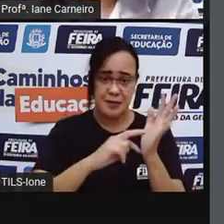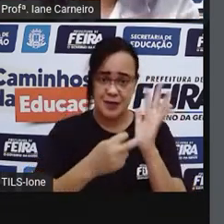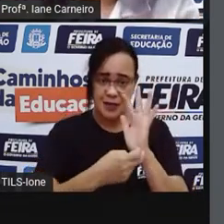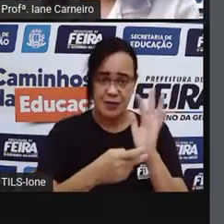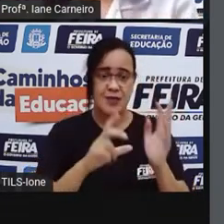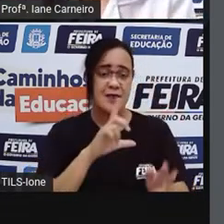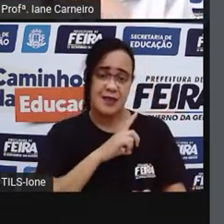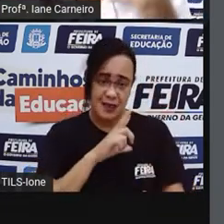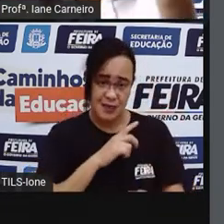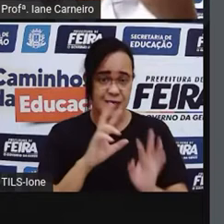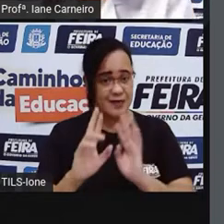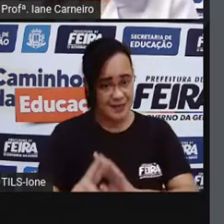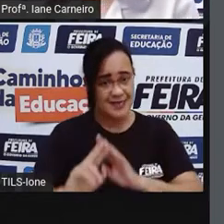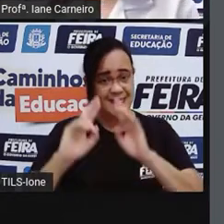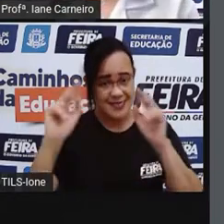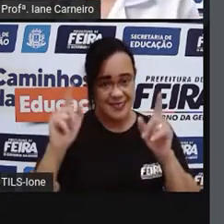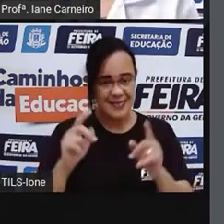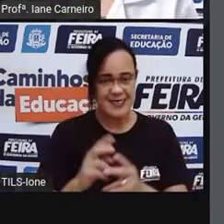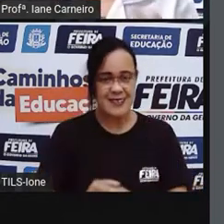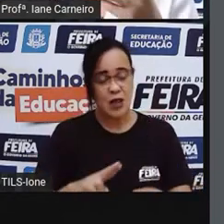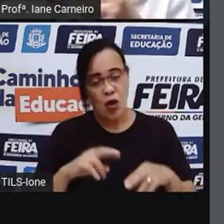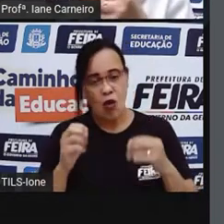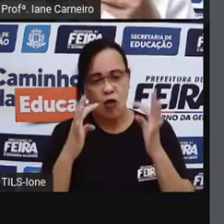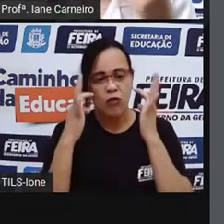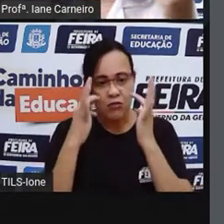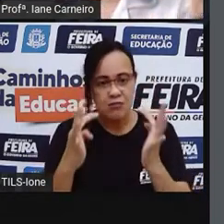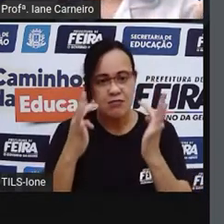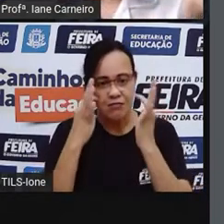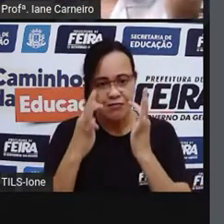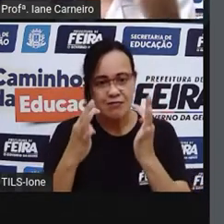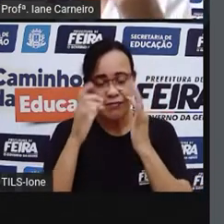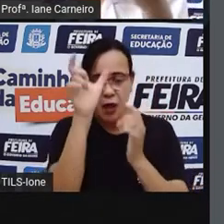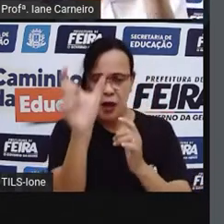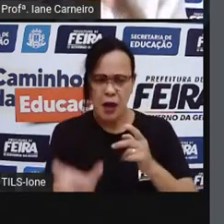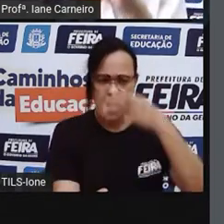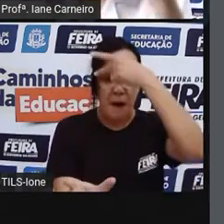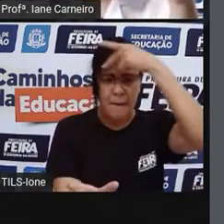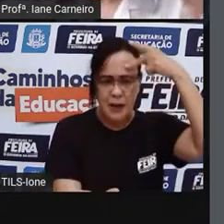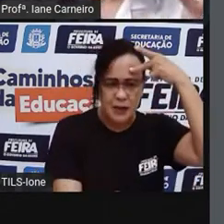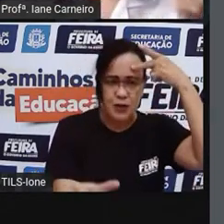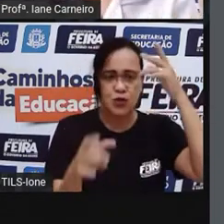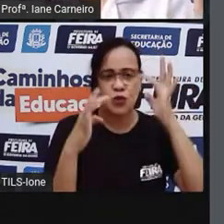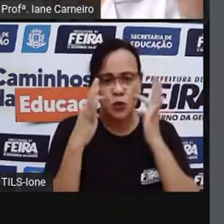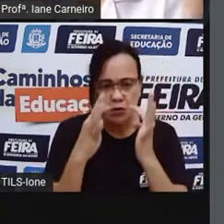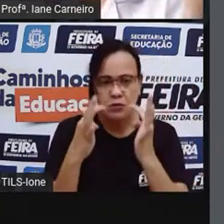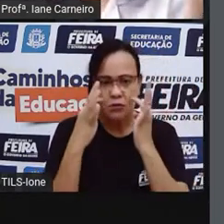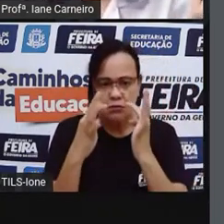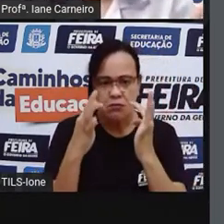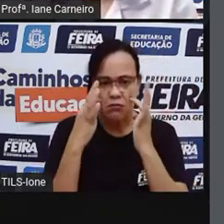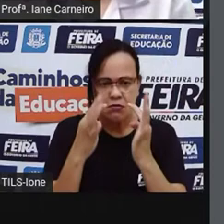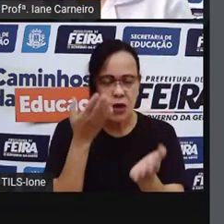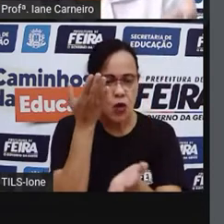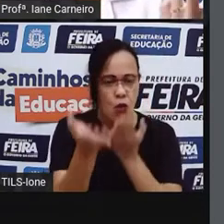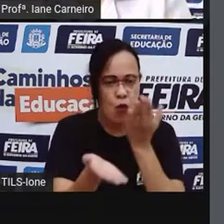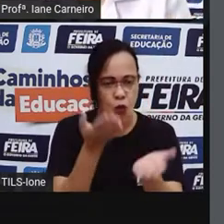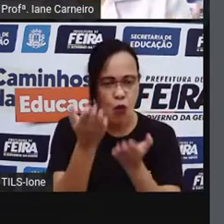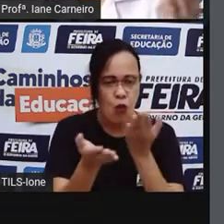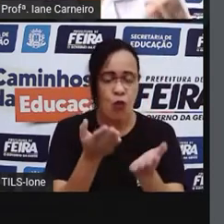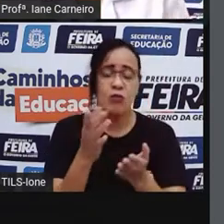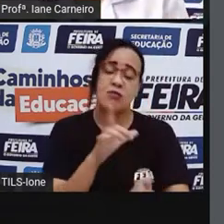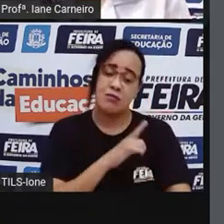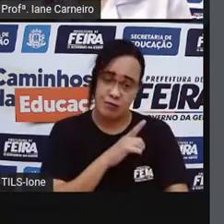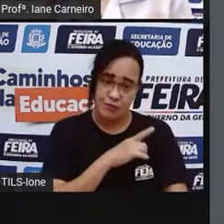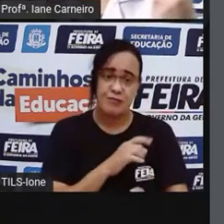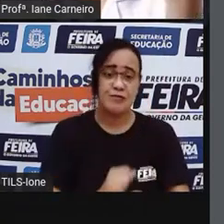velando aquela pessoa. É a mesma palavra, a mesma escrita, mas com sentidos diferentes.